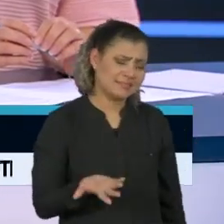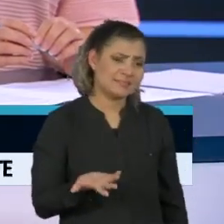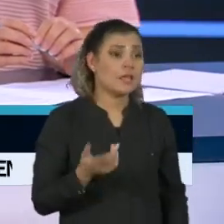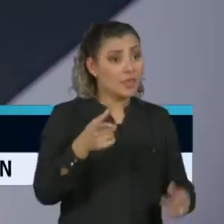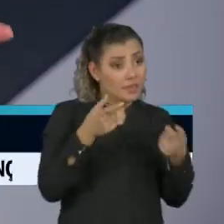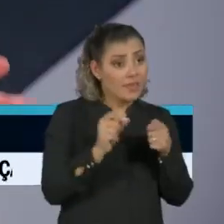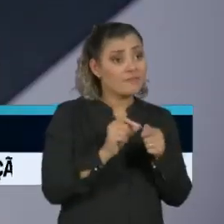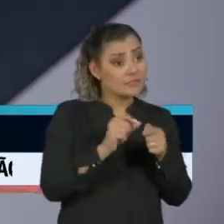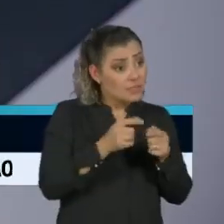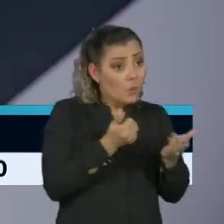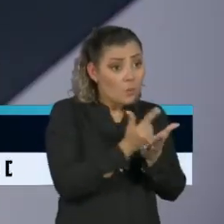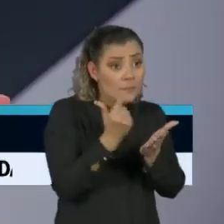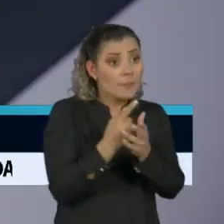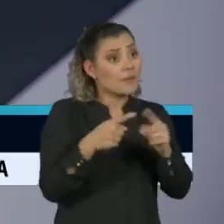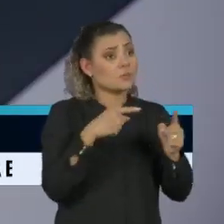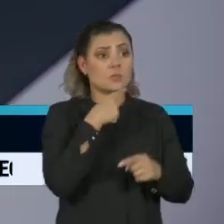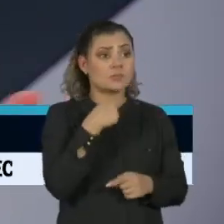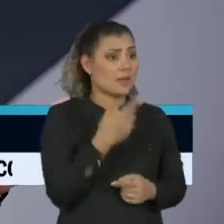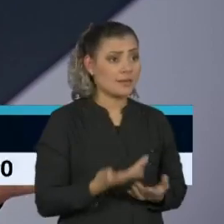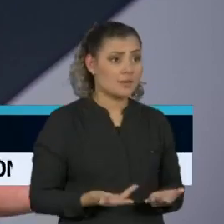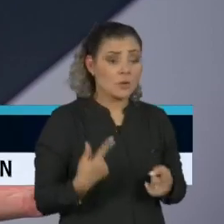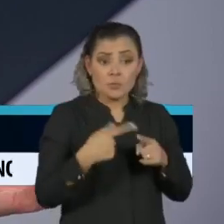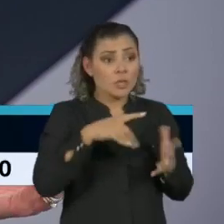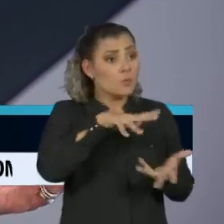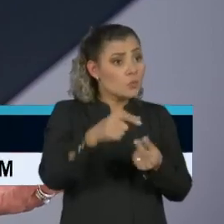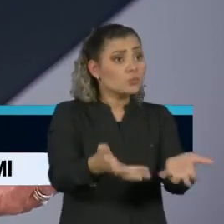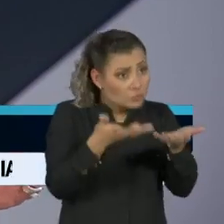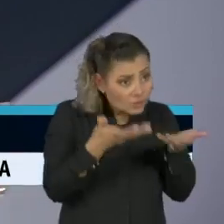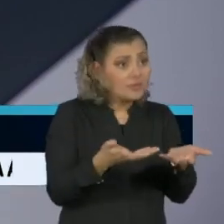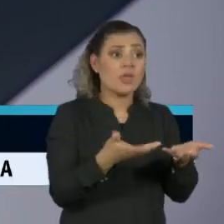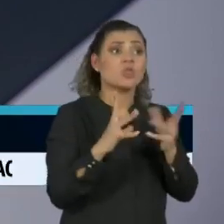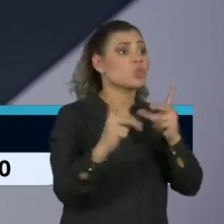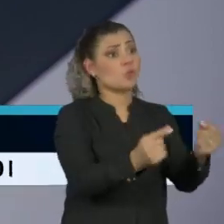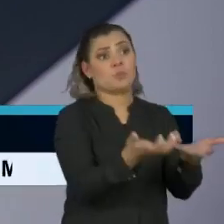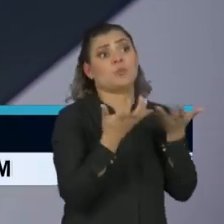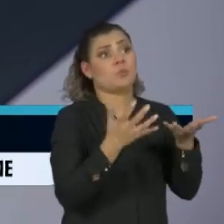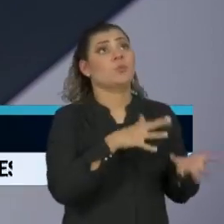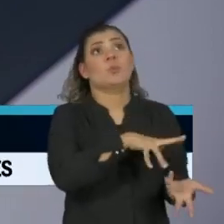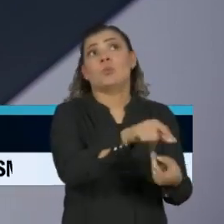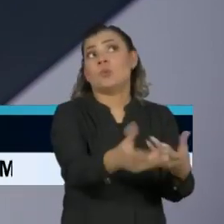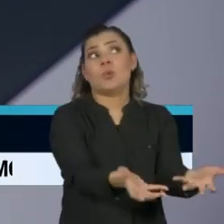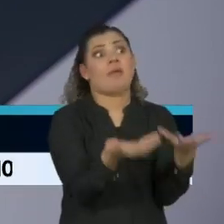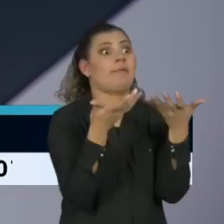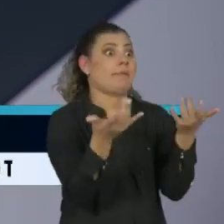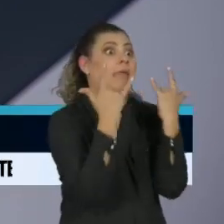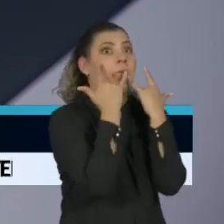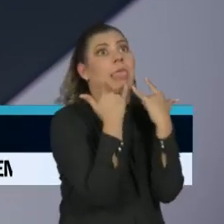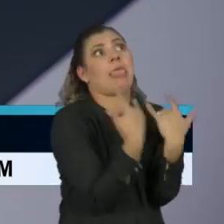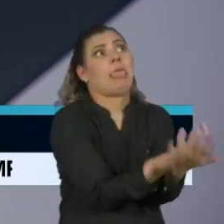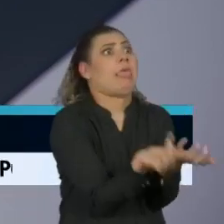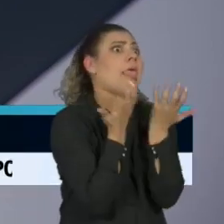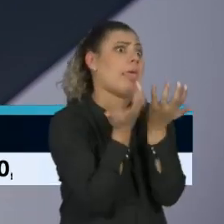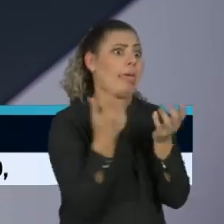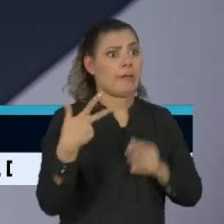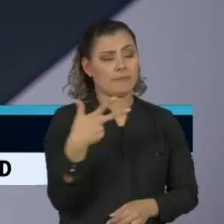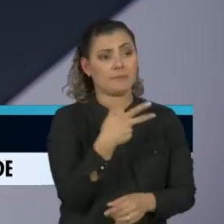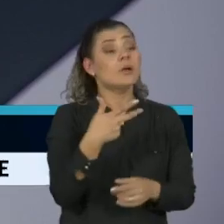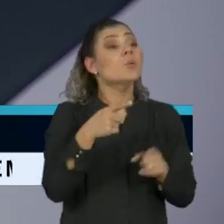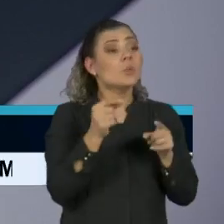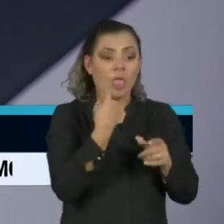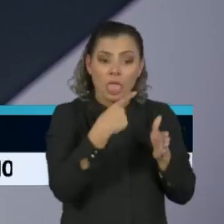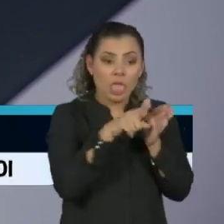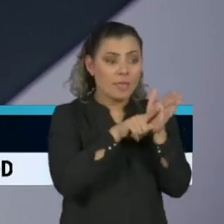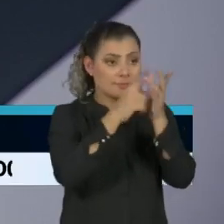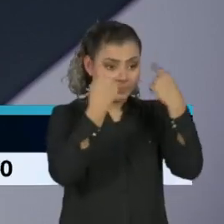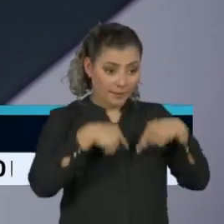comprar, só que eles não conseguem, porque o mundo inteiro está atrás dos testes. Então, é uma situação complexa, assim como para nós aqui no